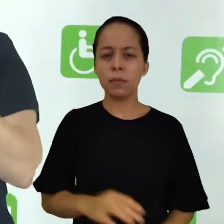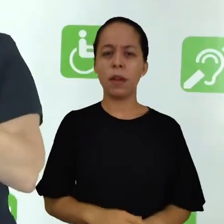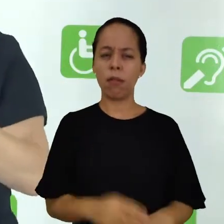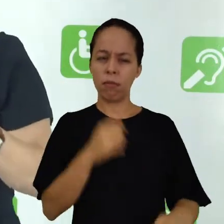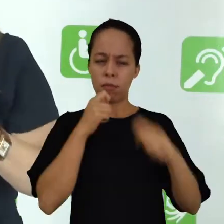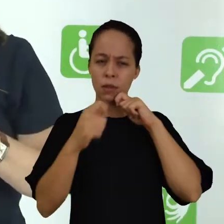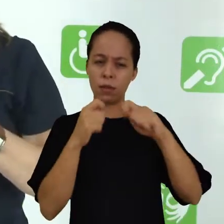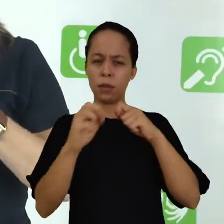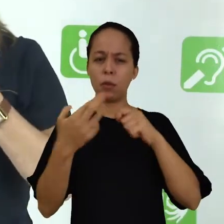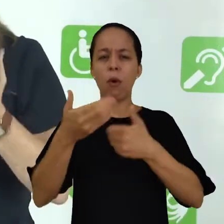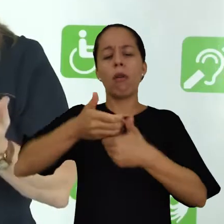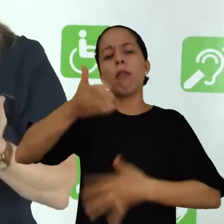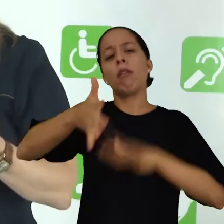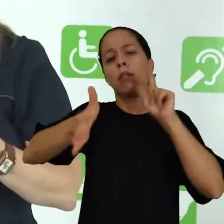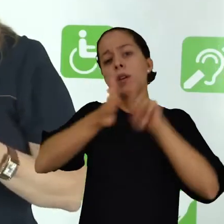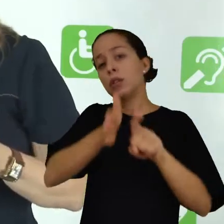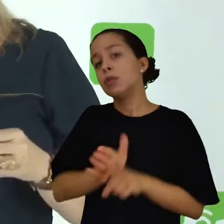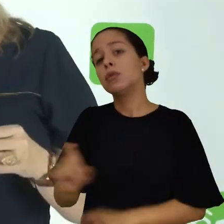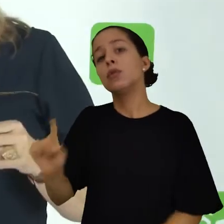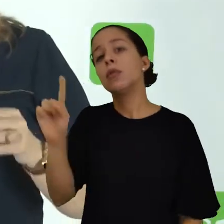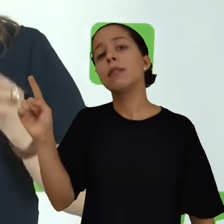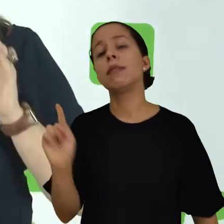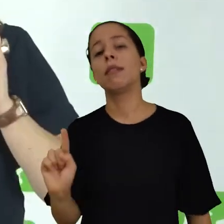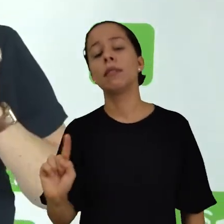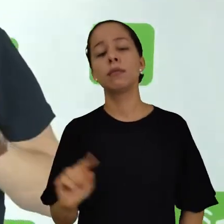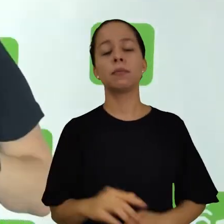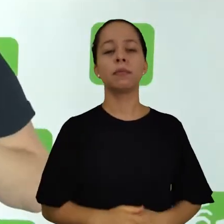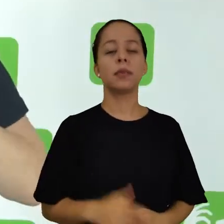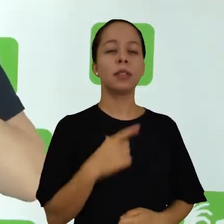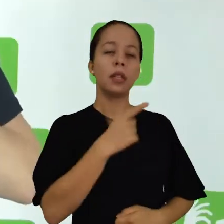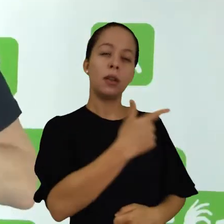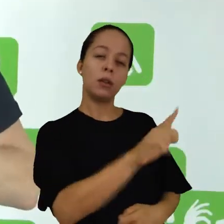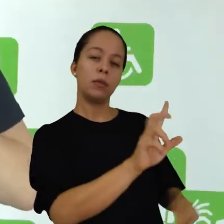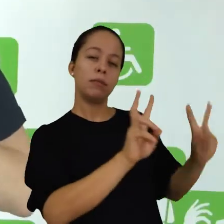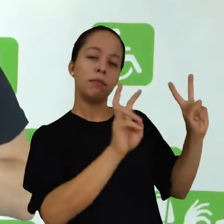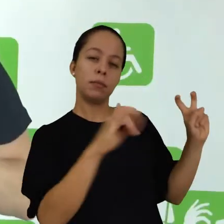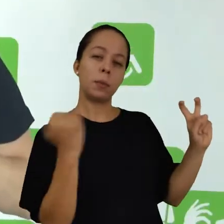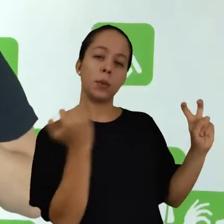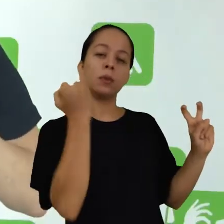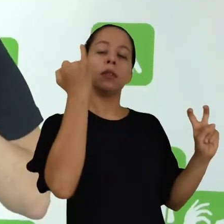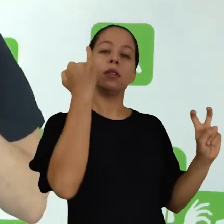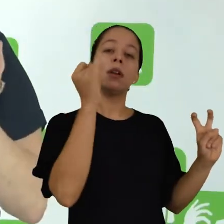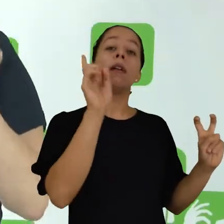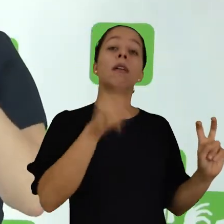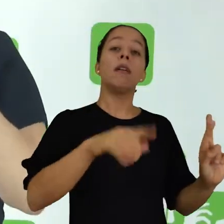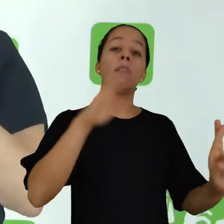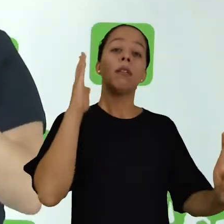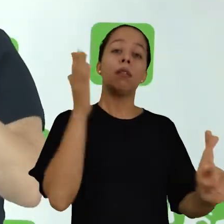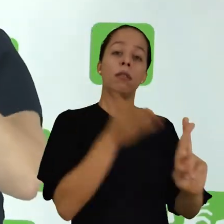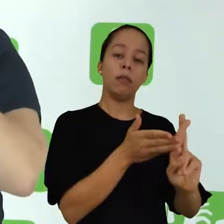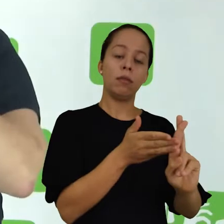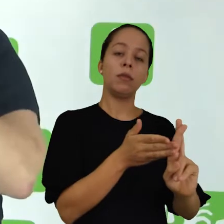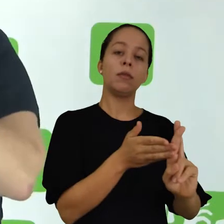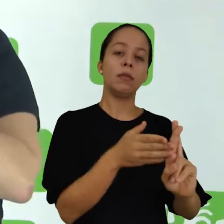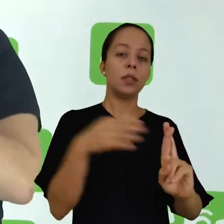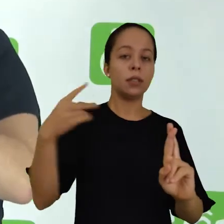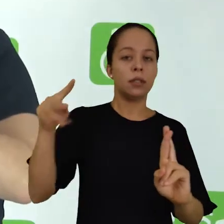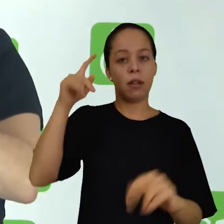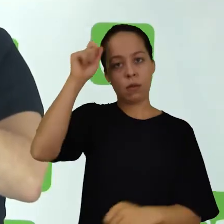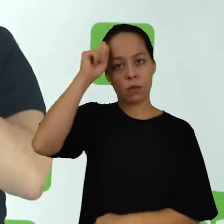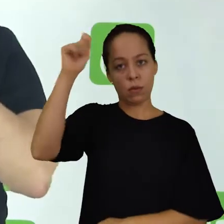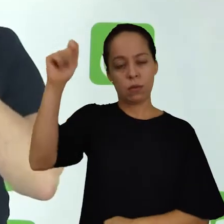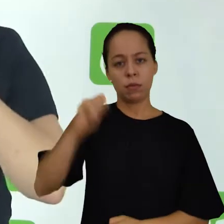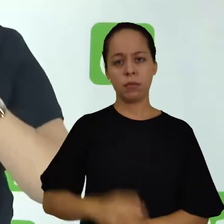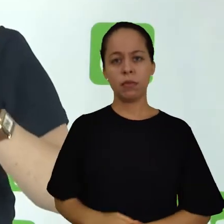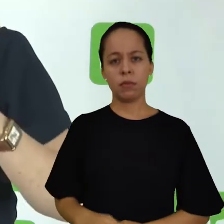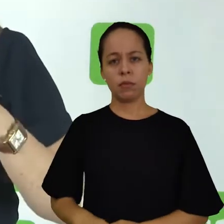uma entrevista, utilizou um questionário? Outro tópico importante também são as referências do autor.